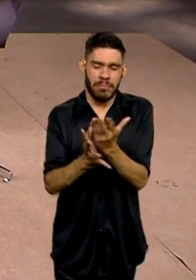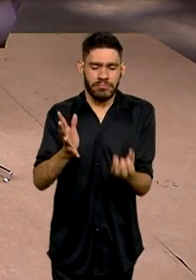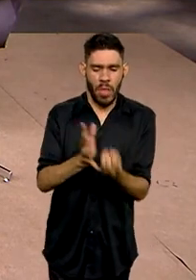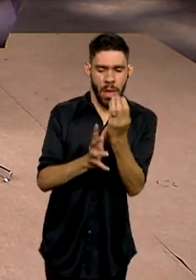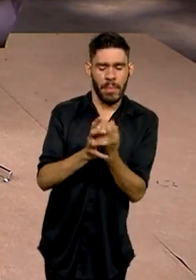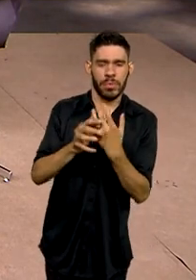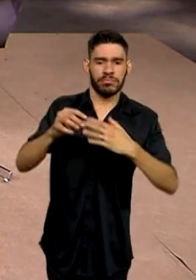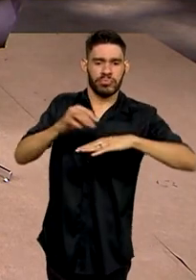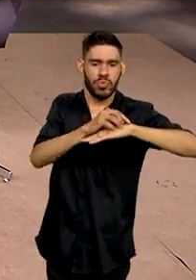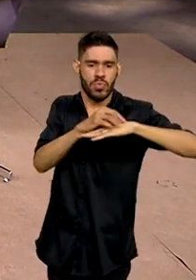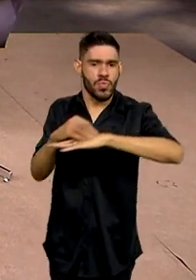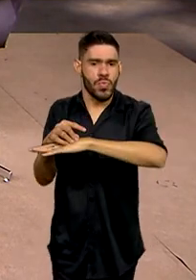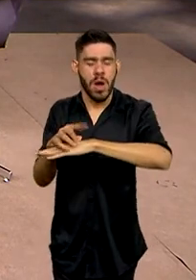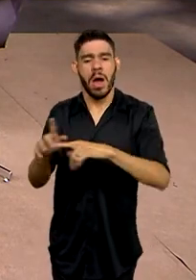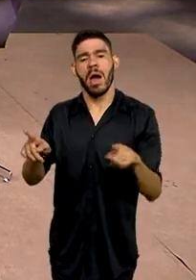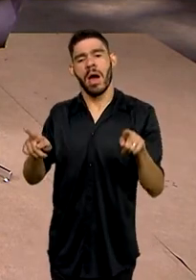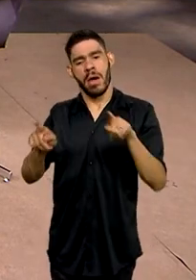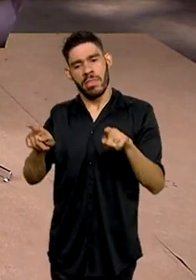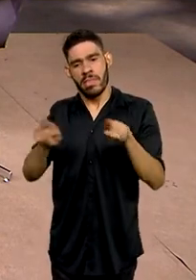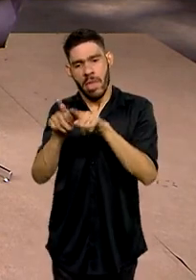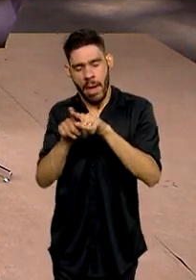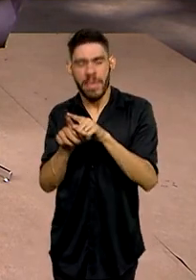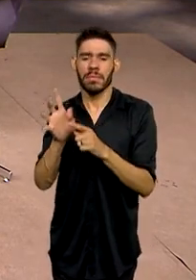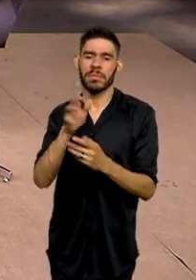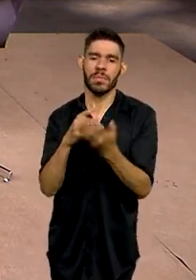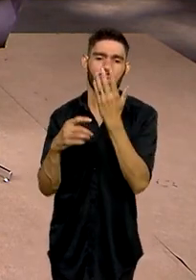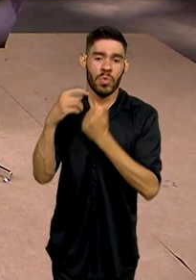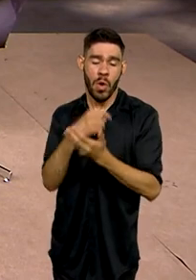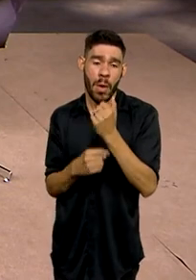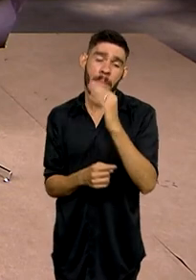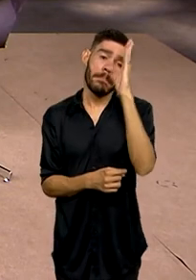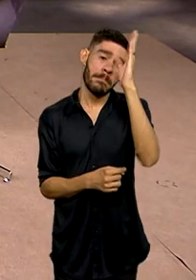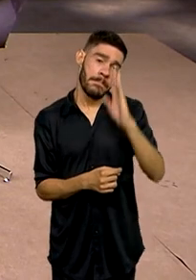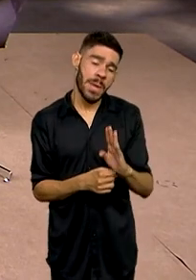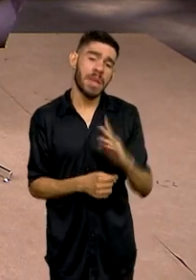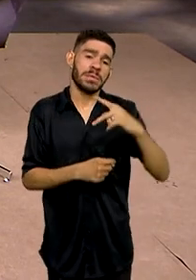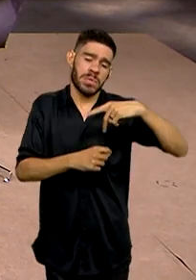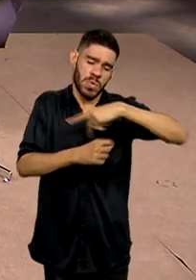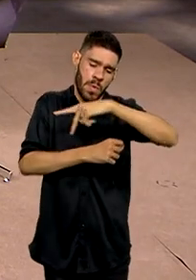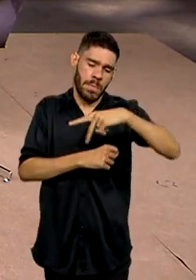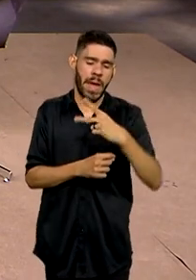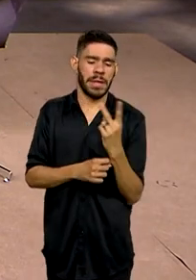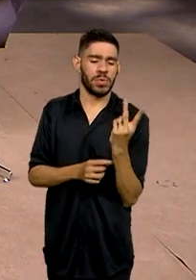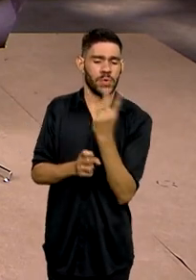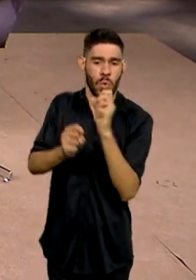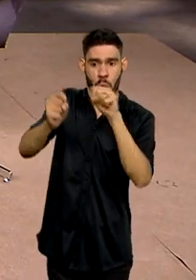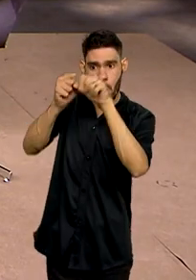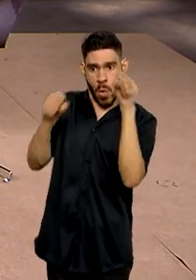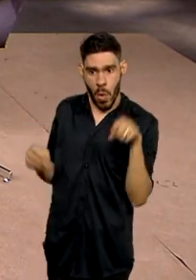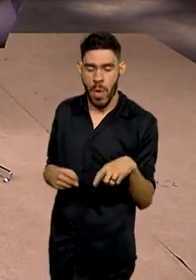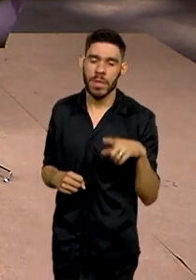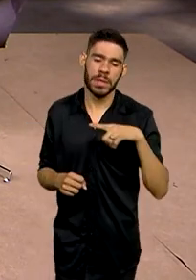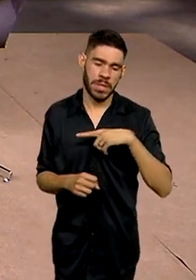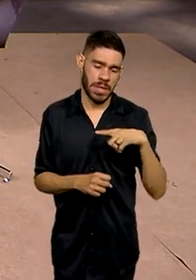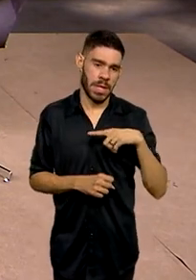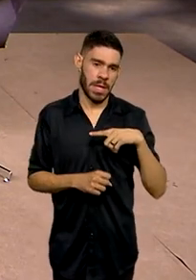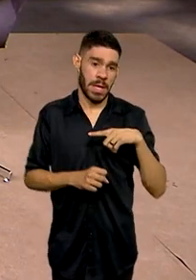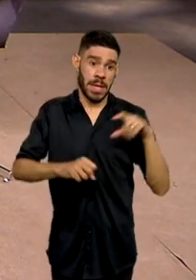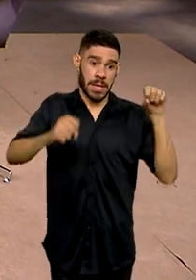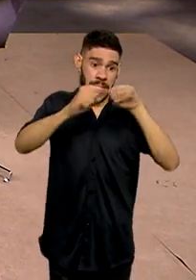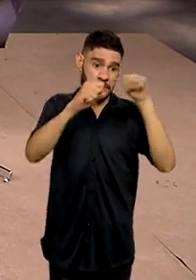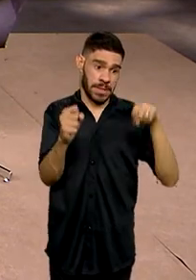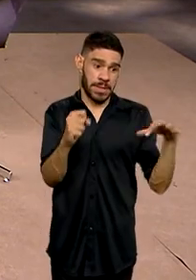no transporte, até o consumo. Então, o Brasil é um país que tem esses dois sistemas. O Sistema de